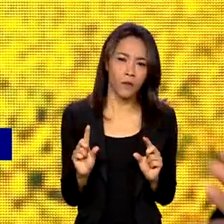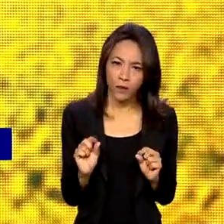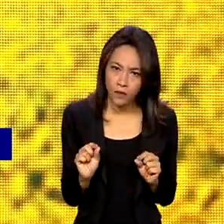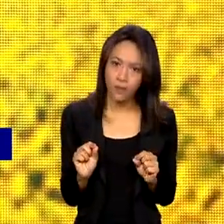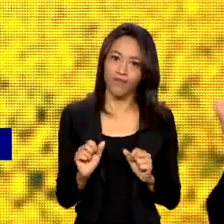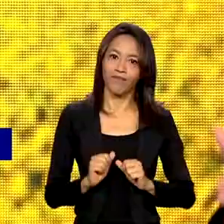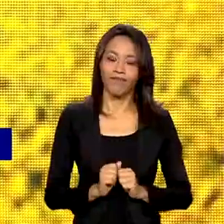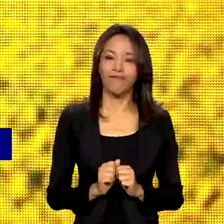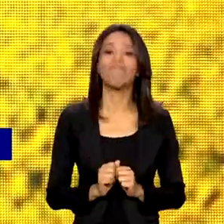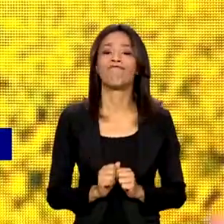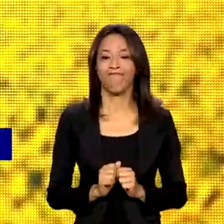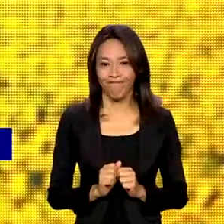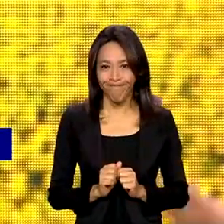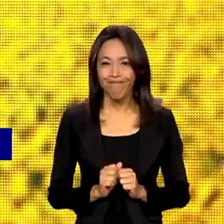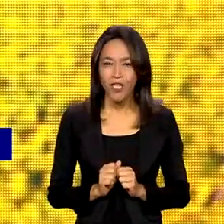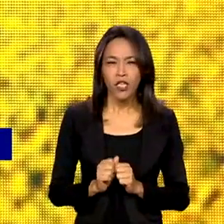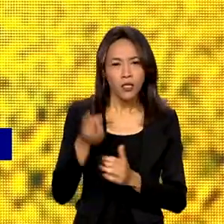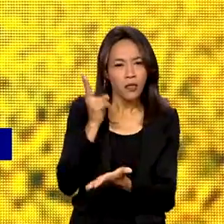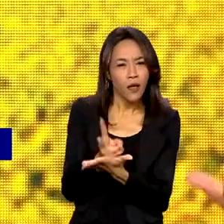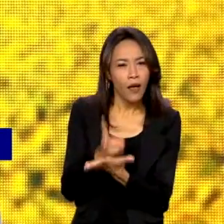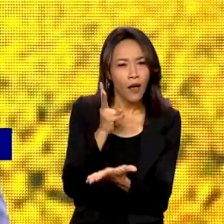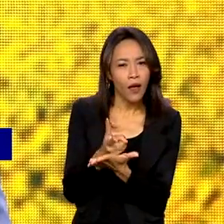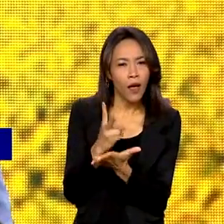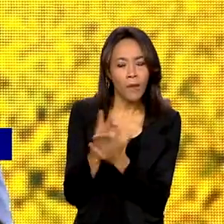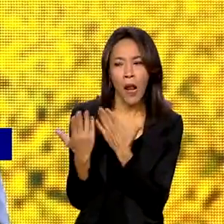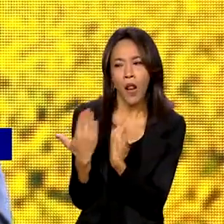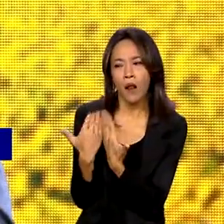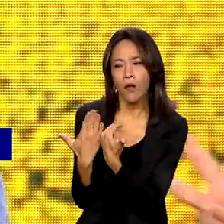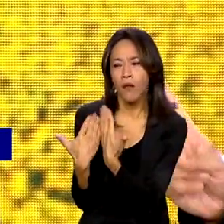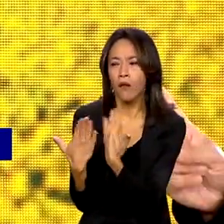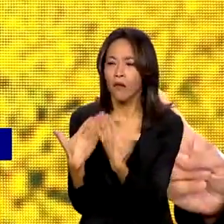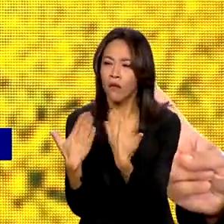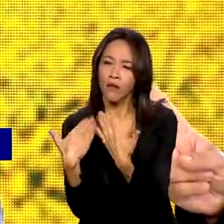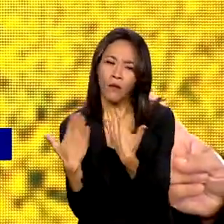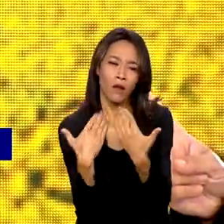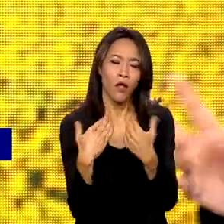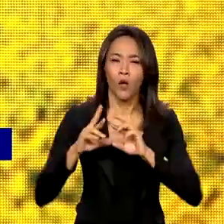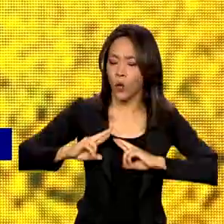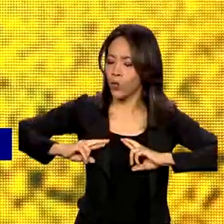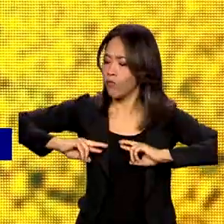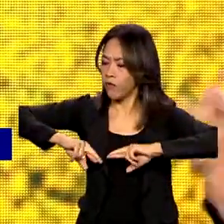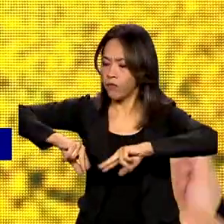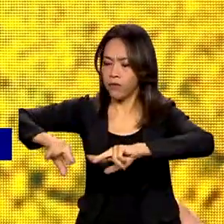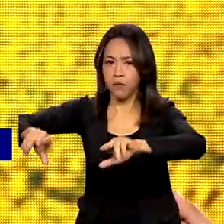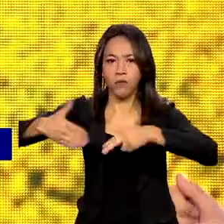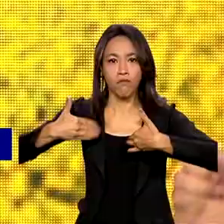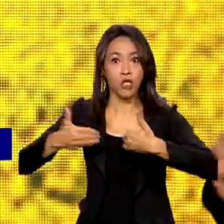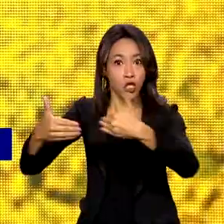conversar regularmente com todos os ministérios aqui